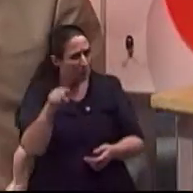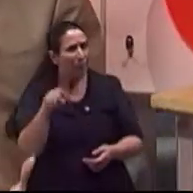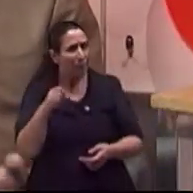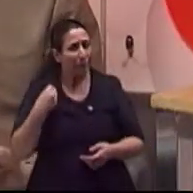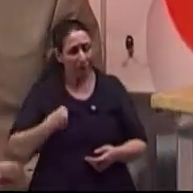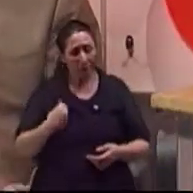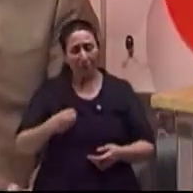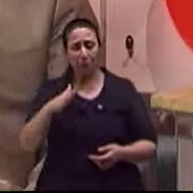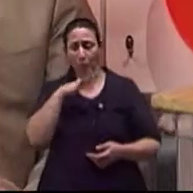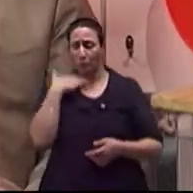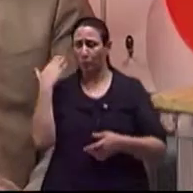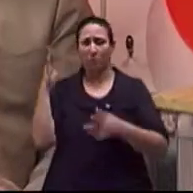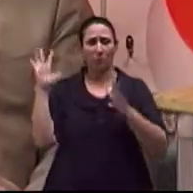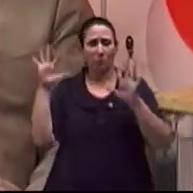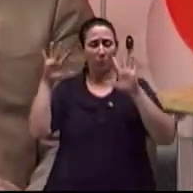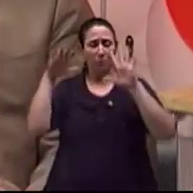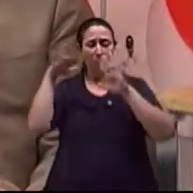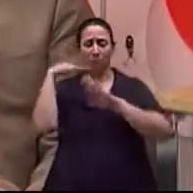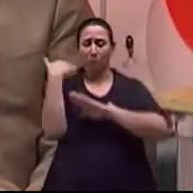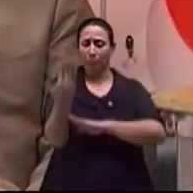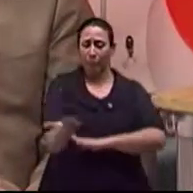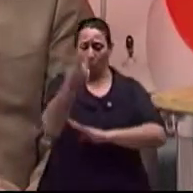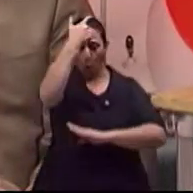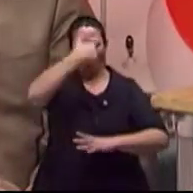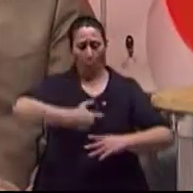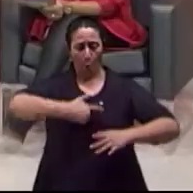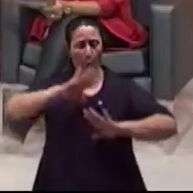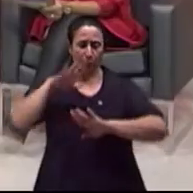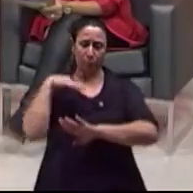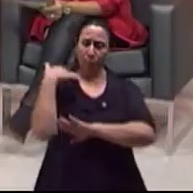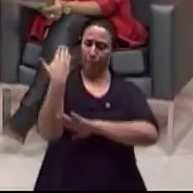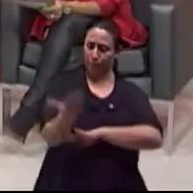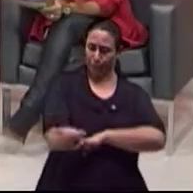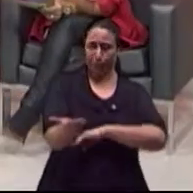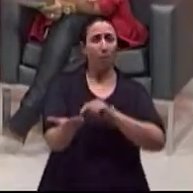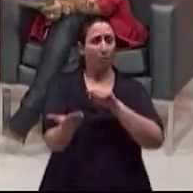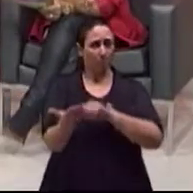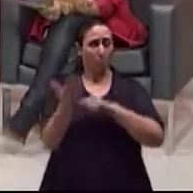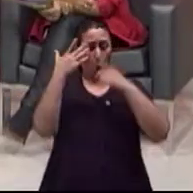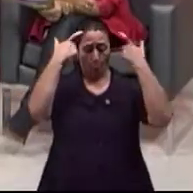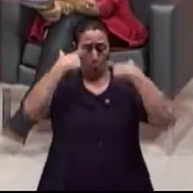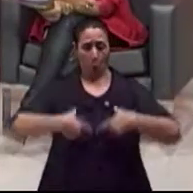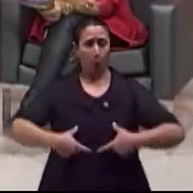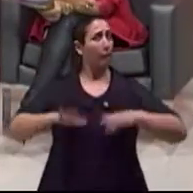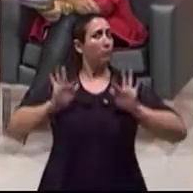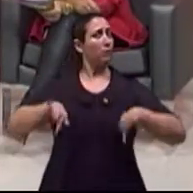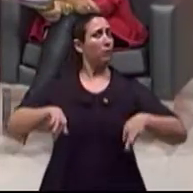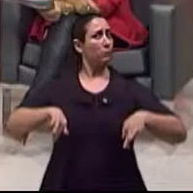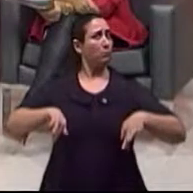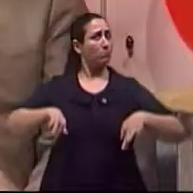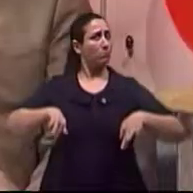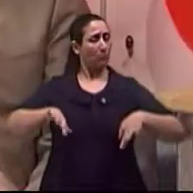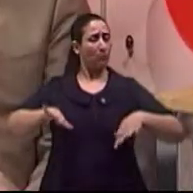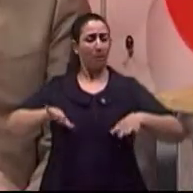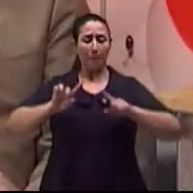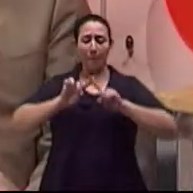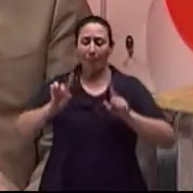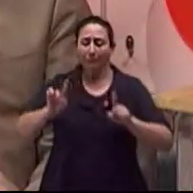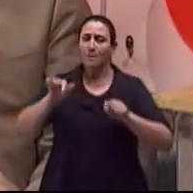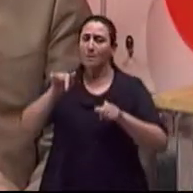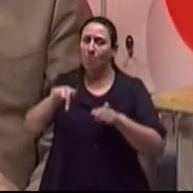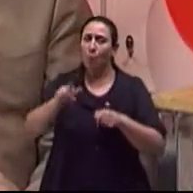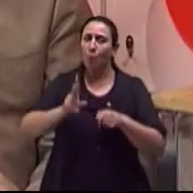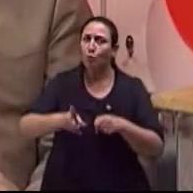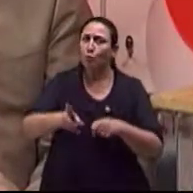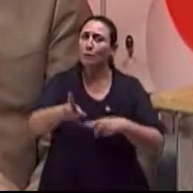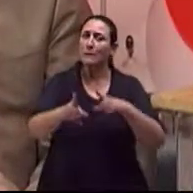esta vida não é só a manifestação do corpo Esta é finita, mas não se sabe quantas É, manifestação do corpo é Tá Mas a vida em si não é a manifestação do